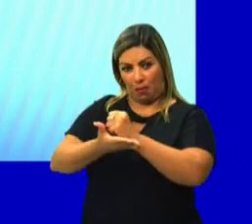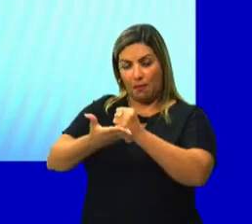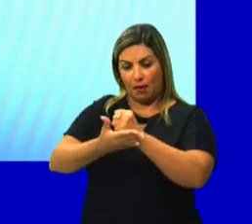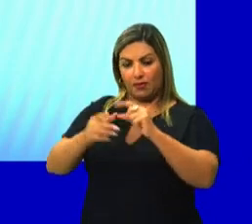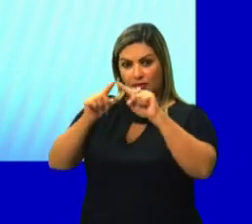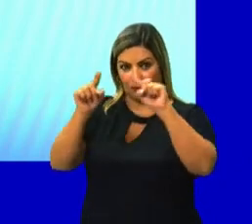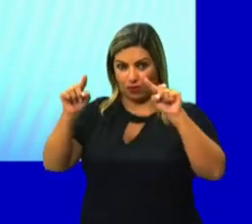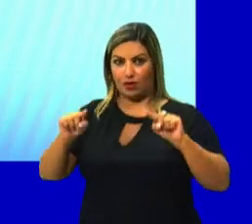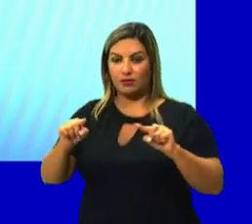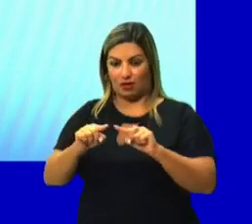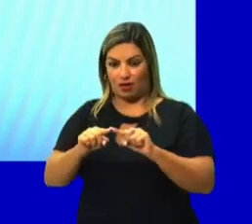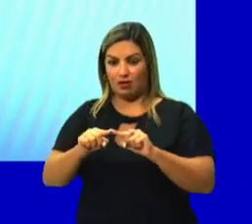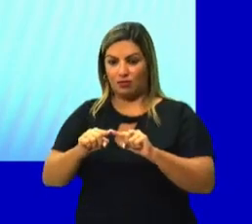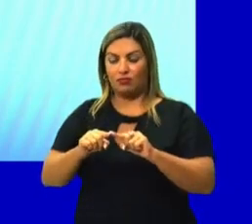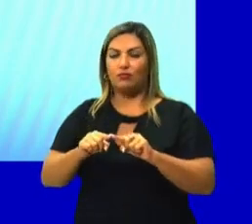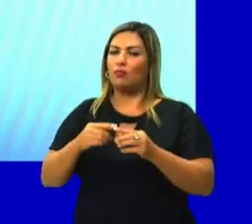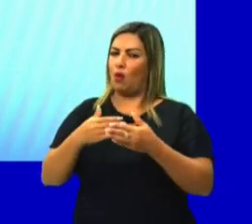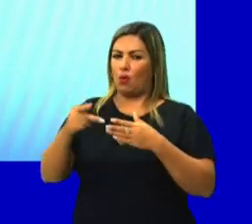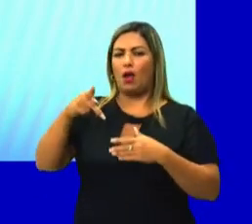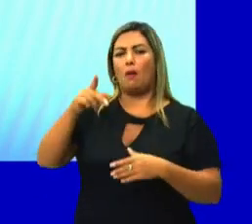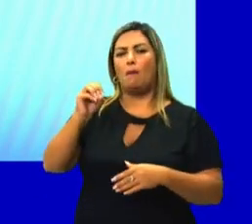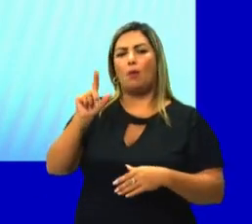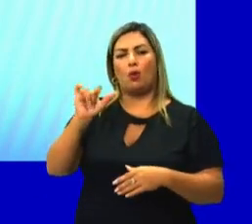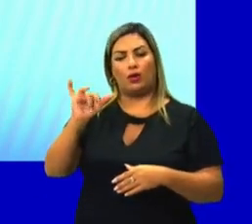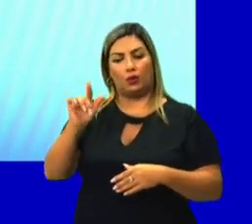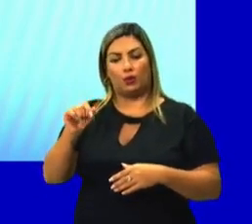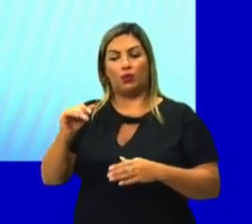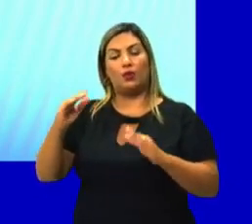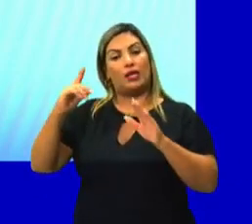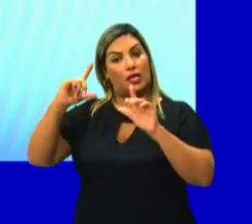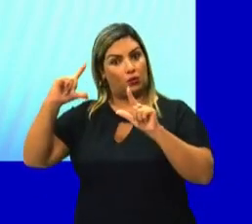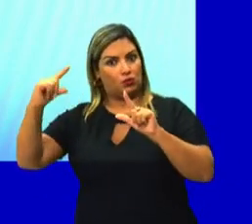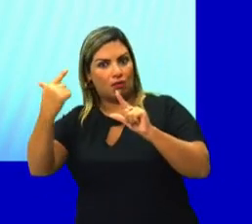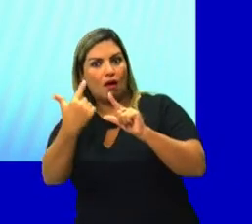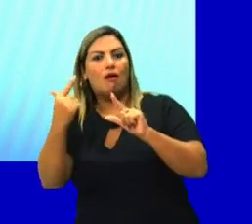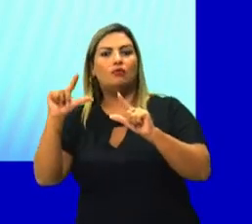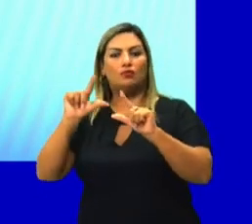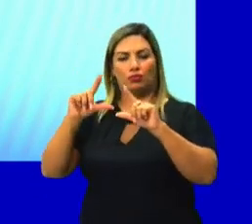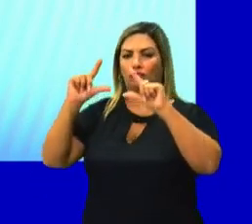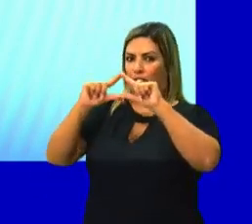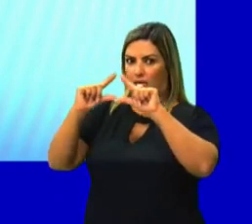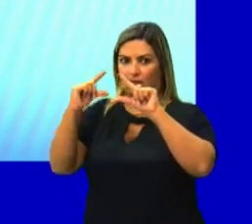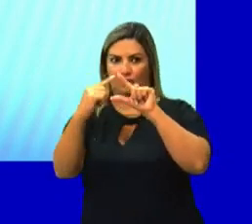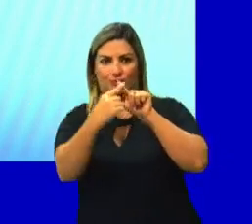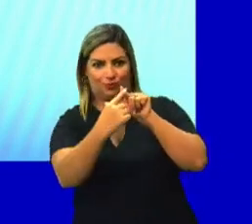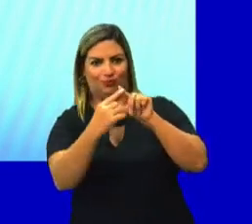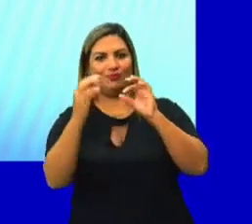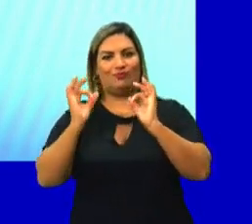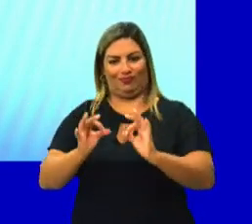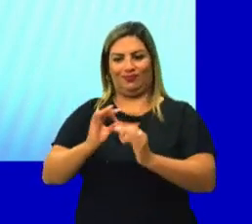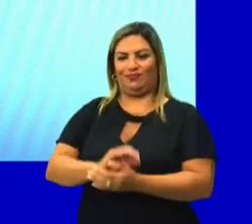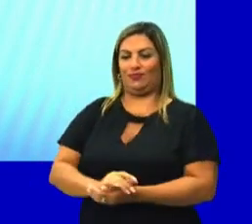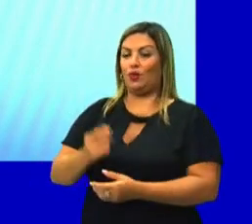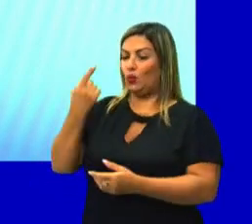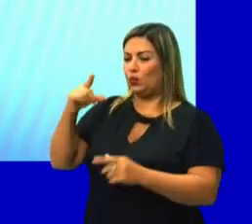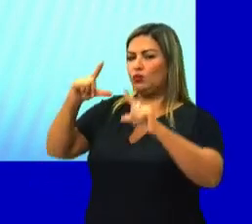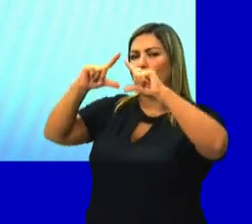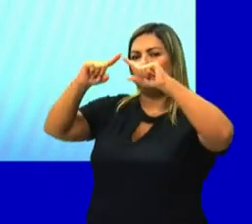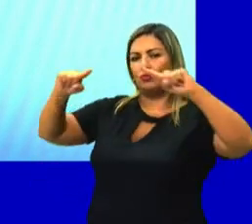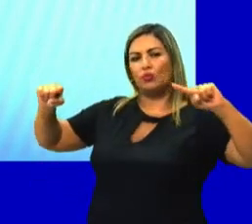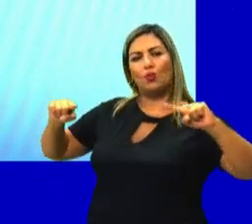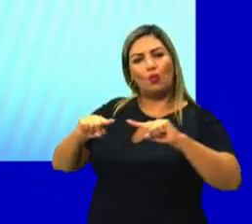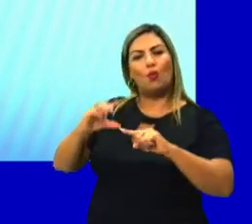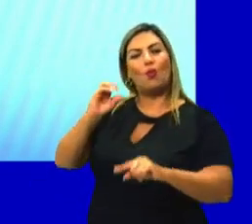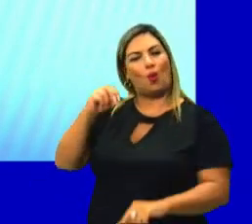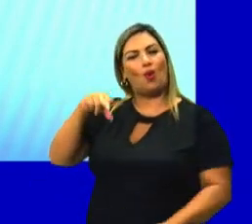uma base de qualquer polígono, e suas laterais são, obrigatoriamente, triângulos. E, por último, a gente tem aqui